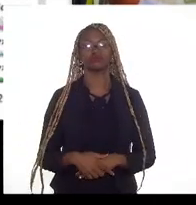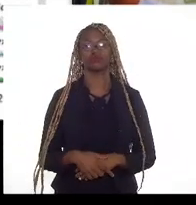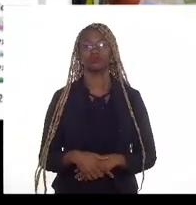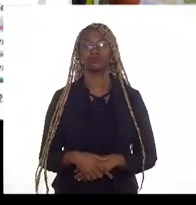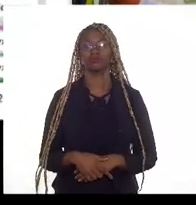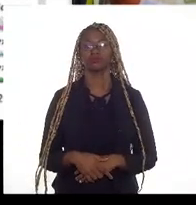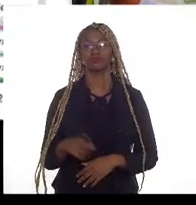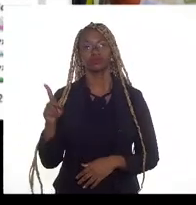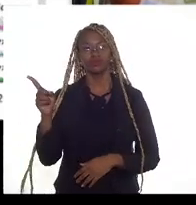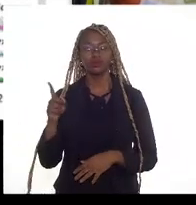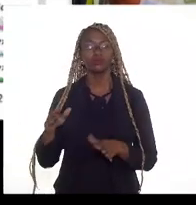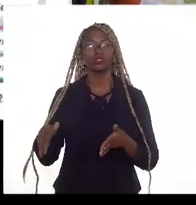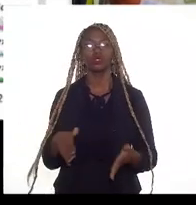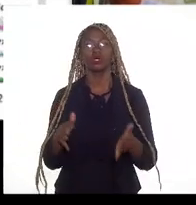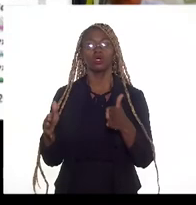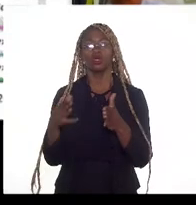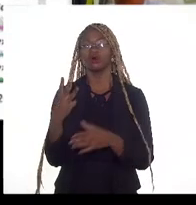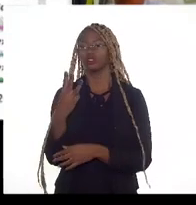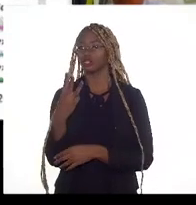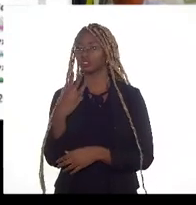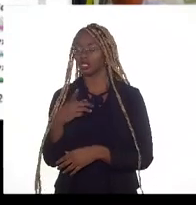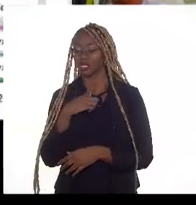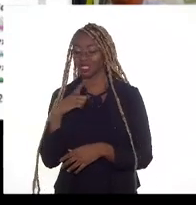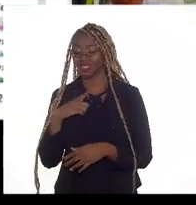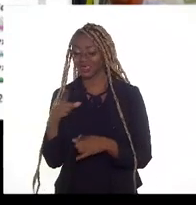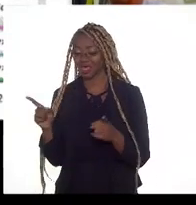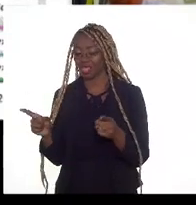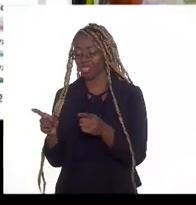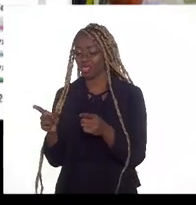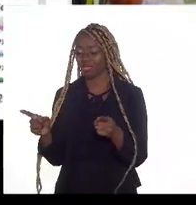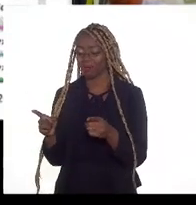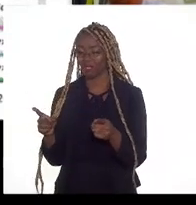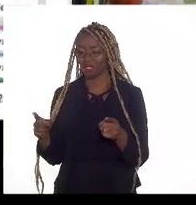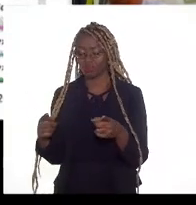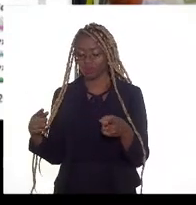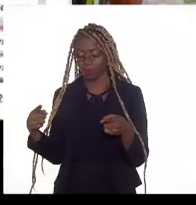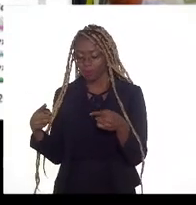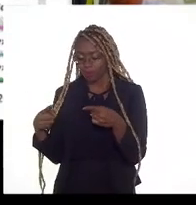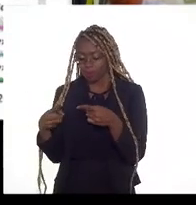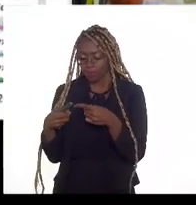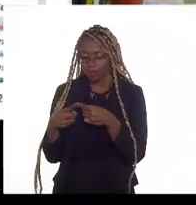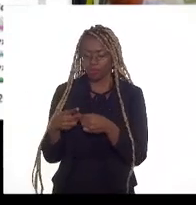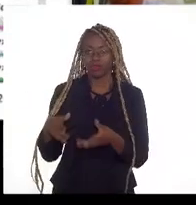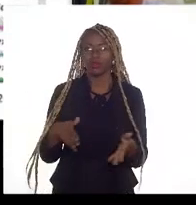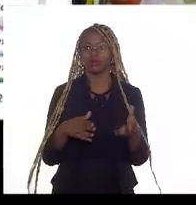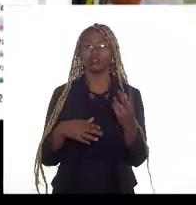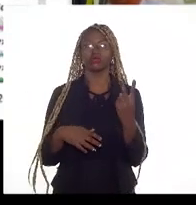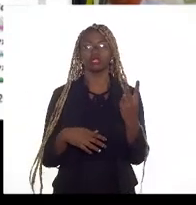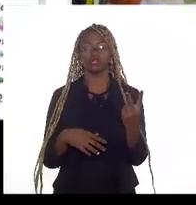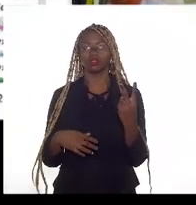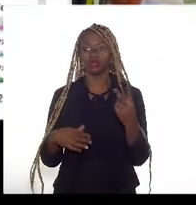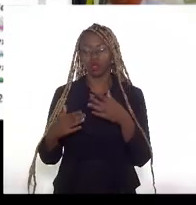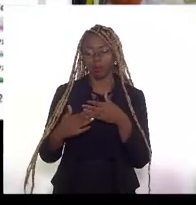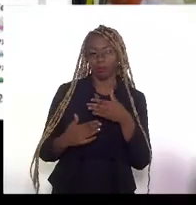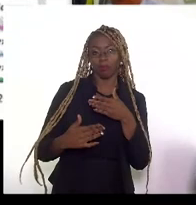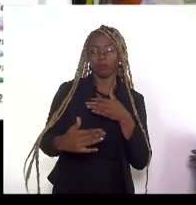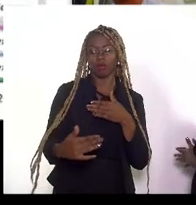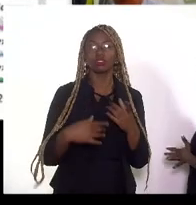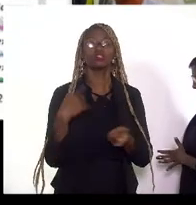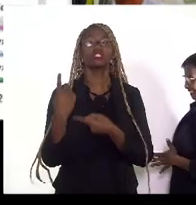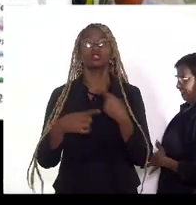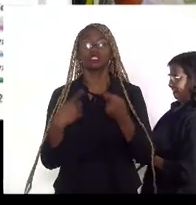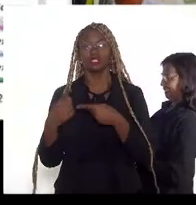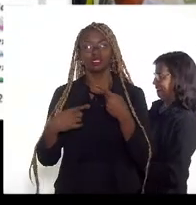o Rota 3 pega um trecho comum da Rota 2 bastante extenso e depois